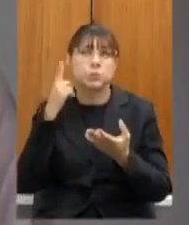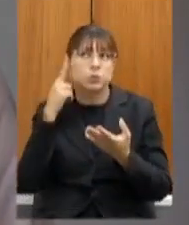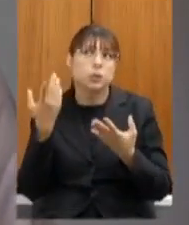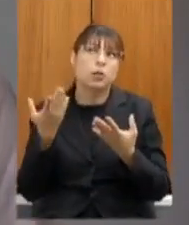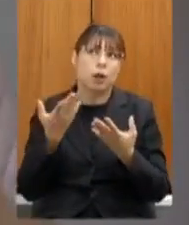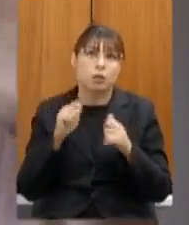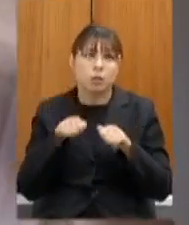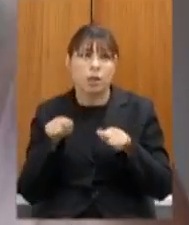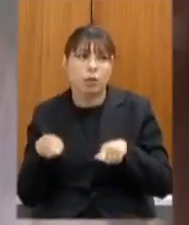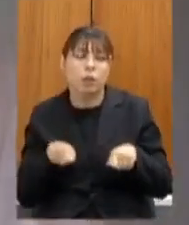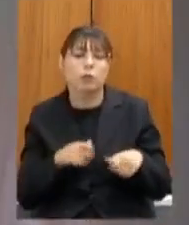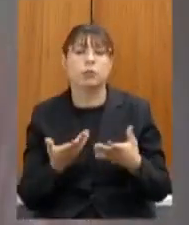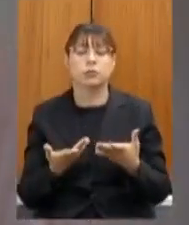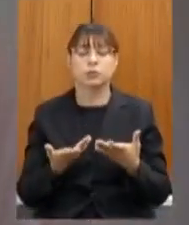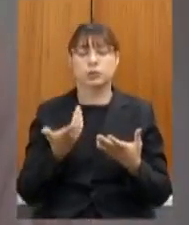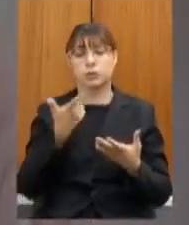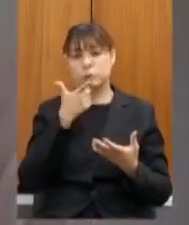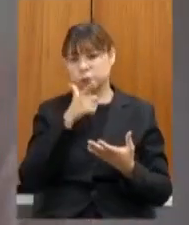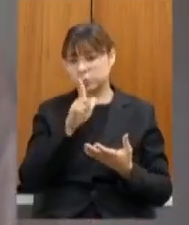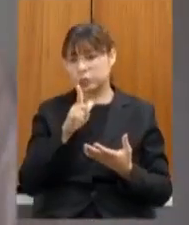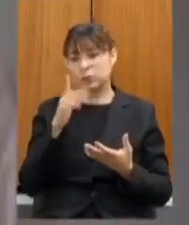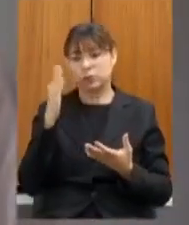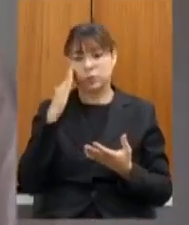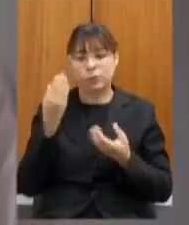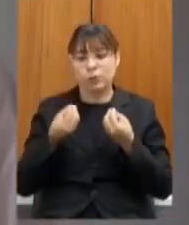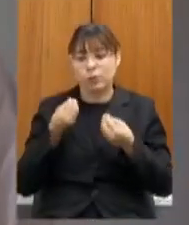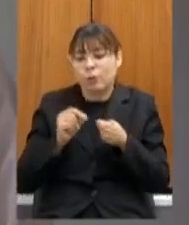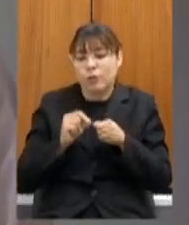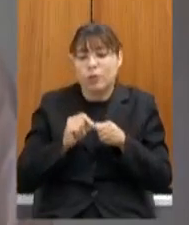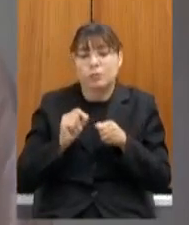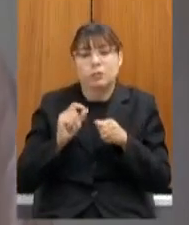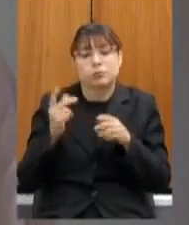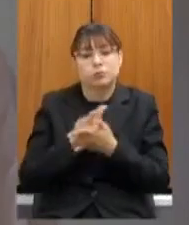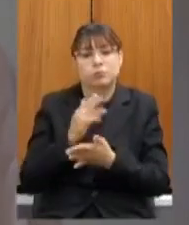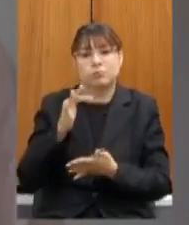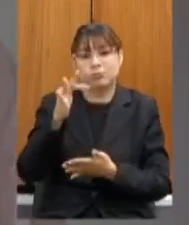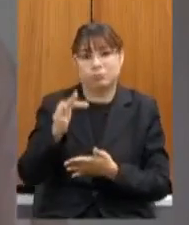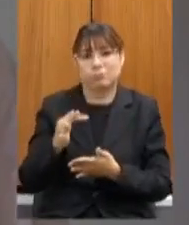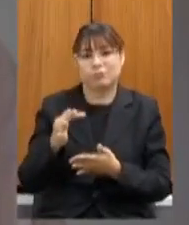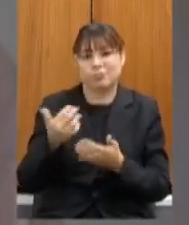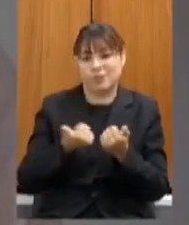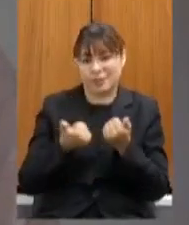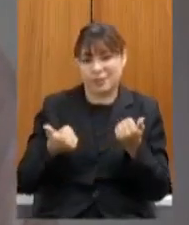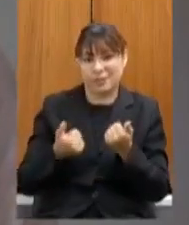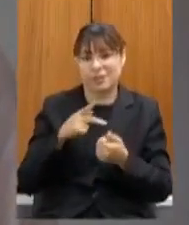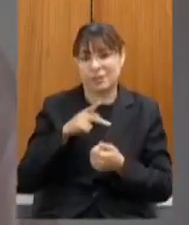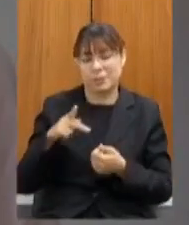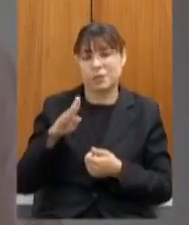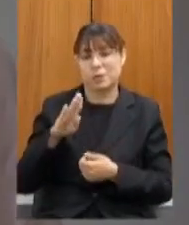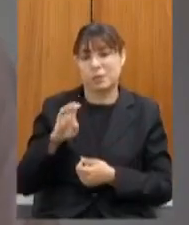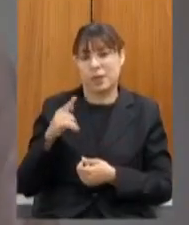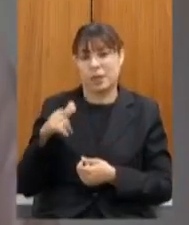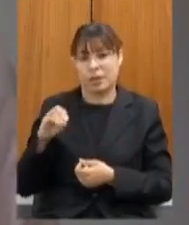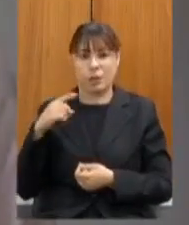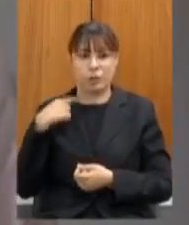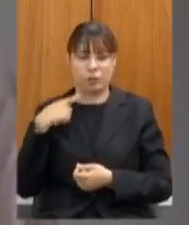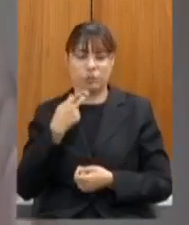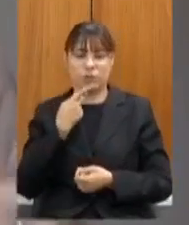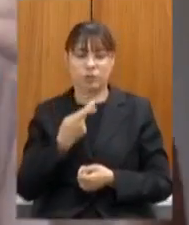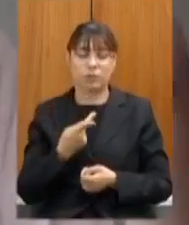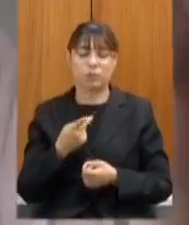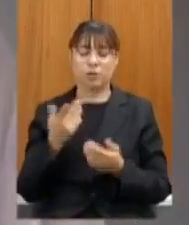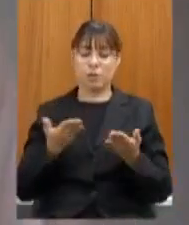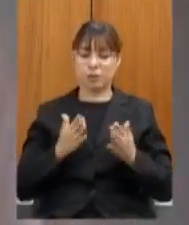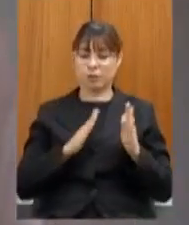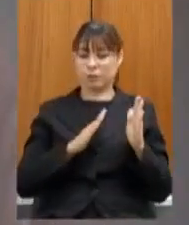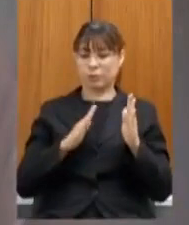do que vai acontecer para frente o próprio vice-presidente deputado Betão falou desse momento de construção